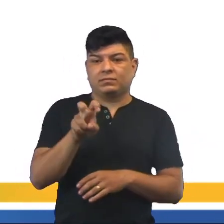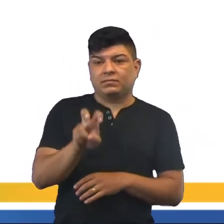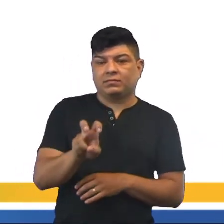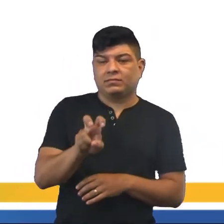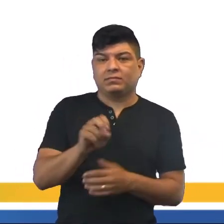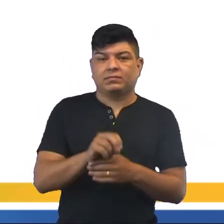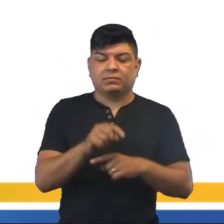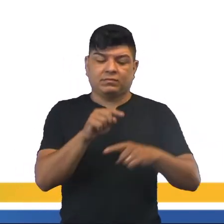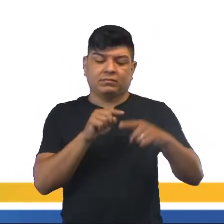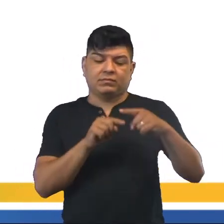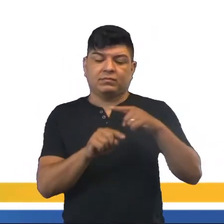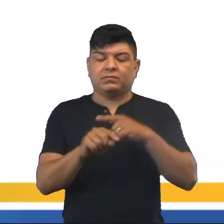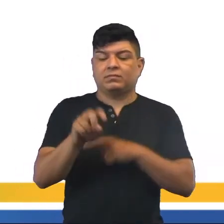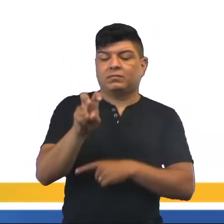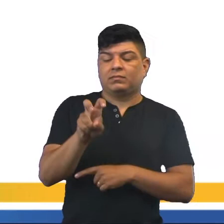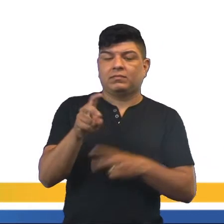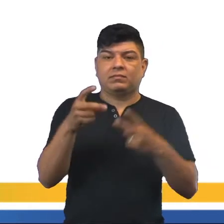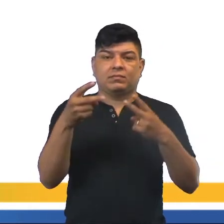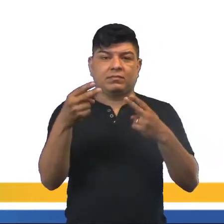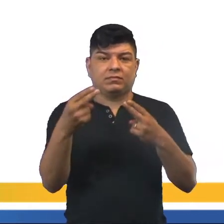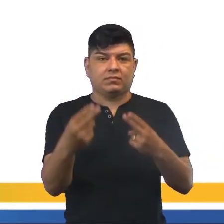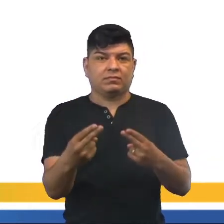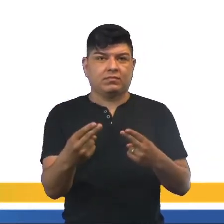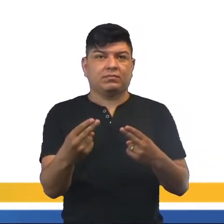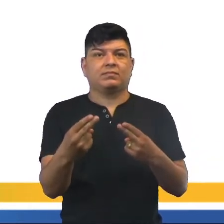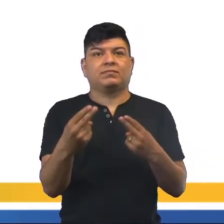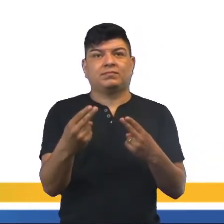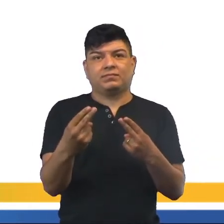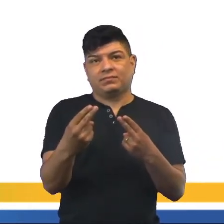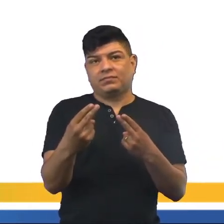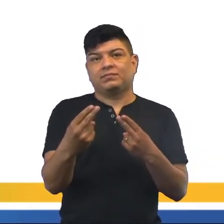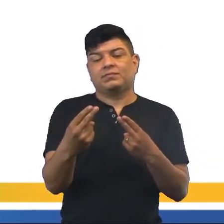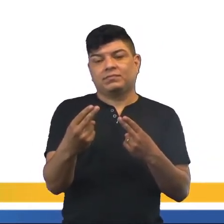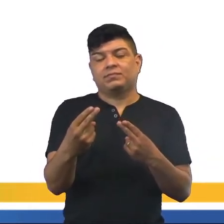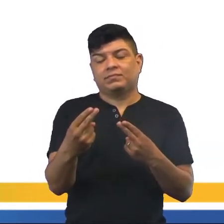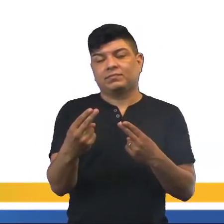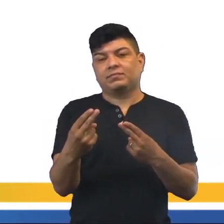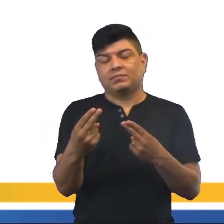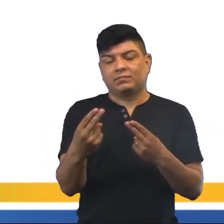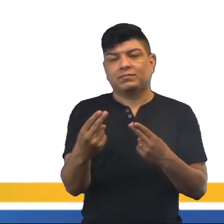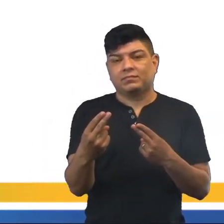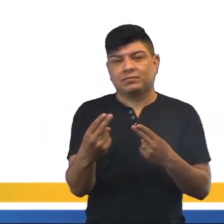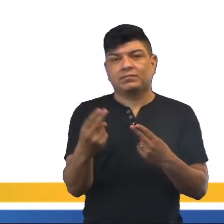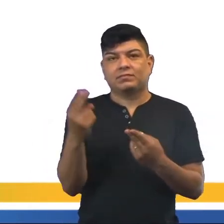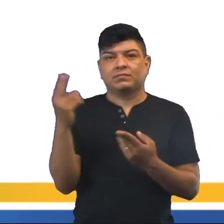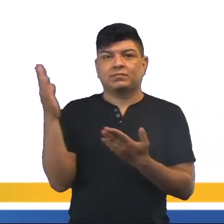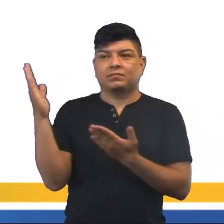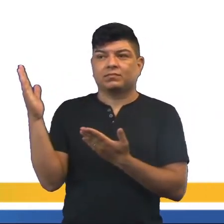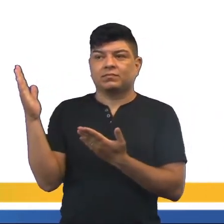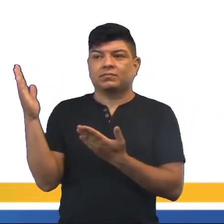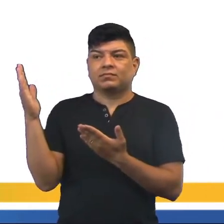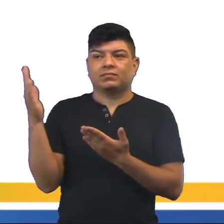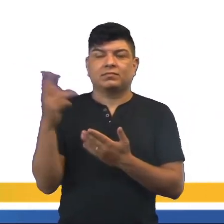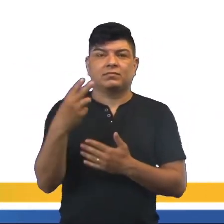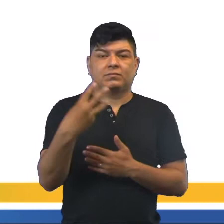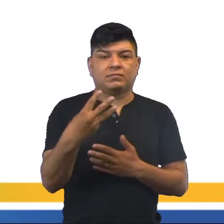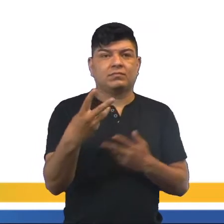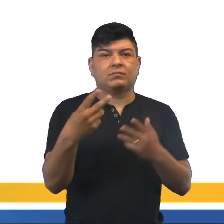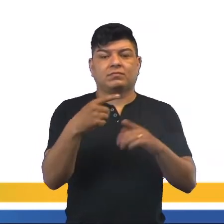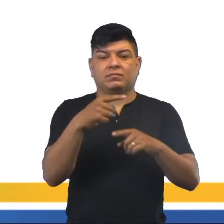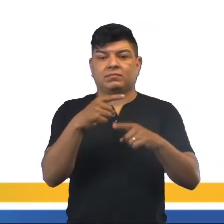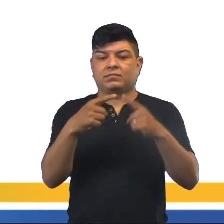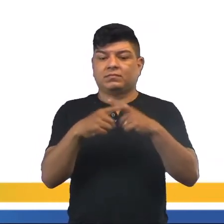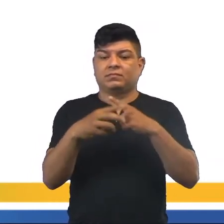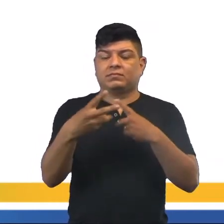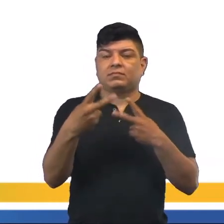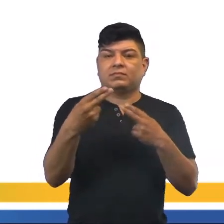dividido para 5, né? Ó, temos aqui que o 15 dividido para 5 é 3. 3 que multiplica